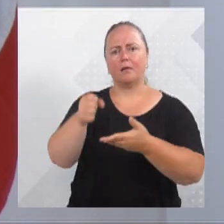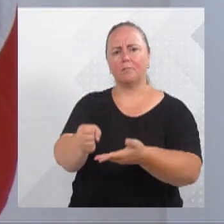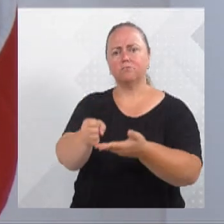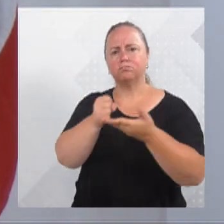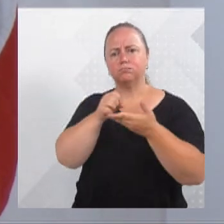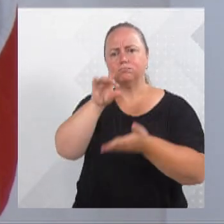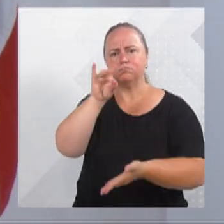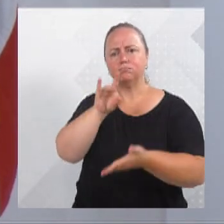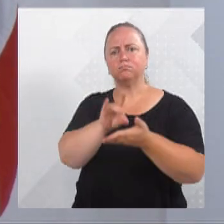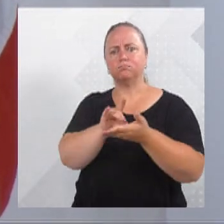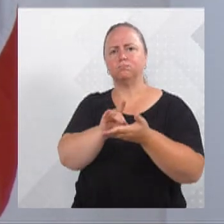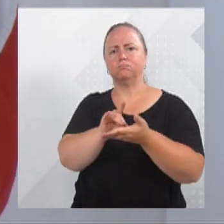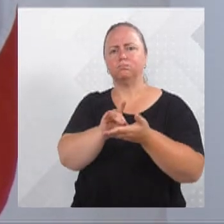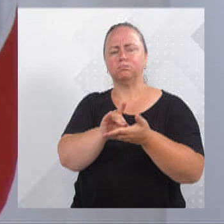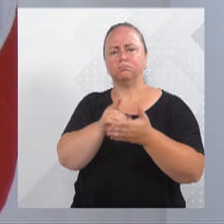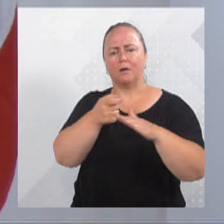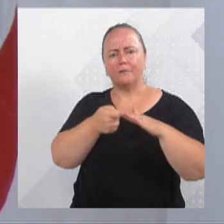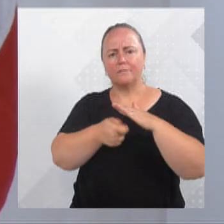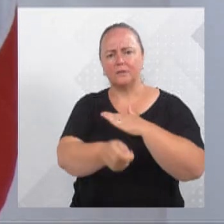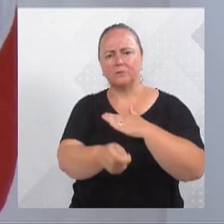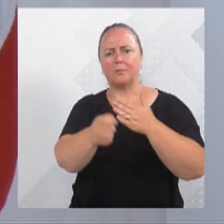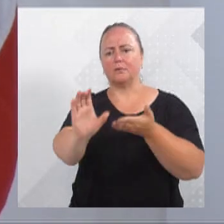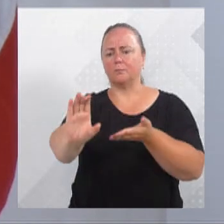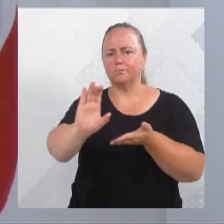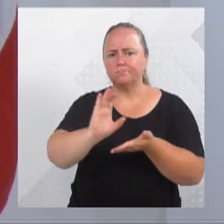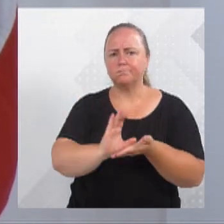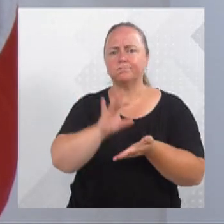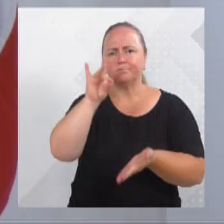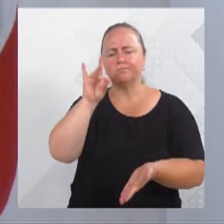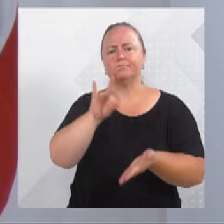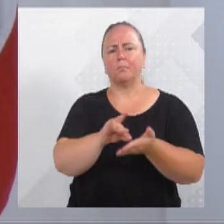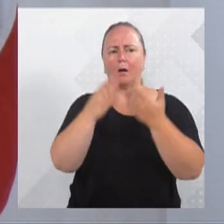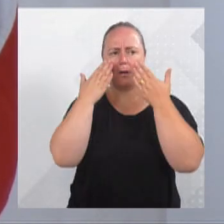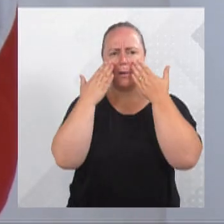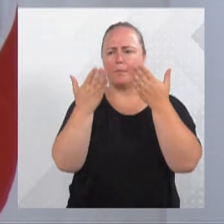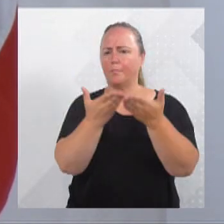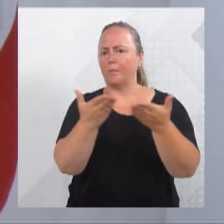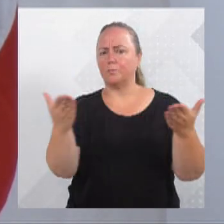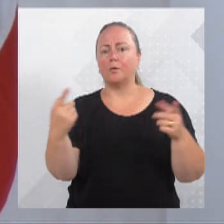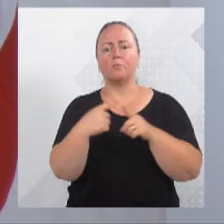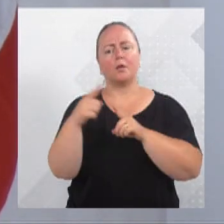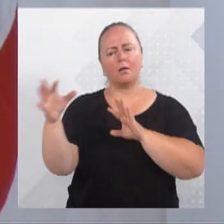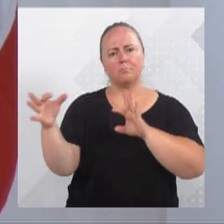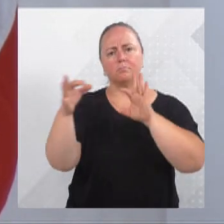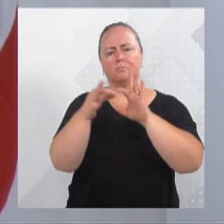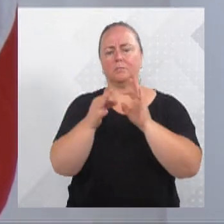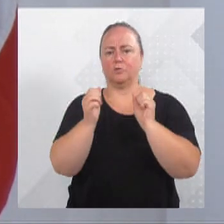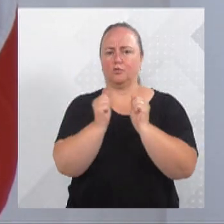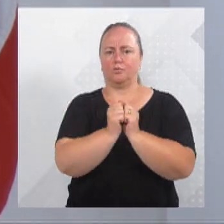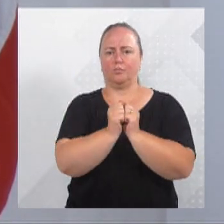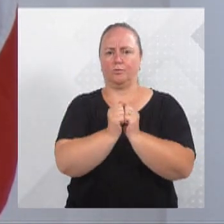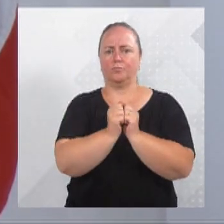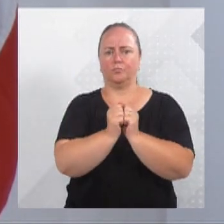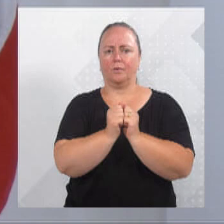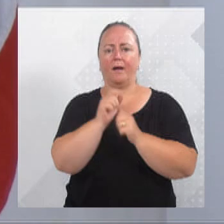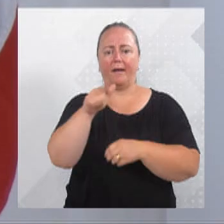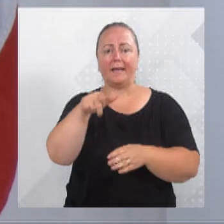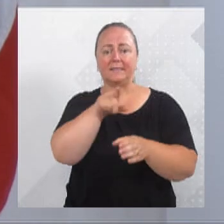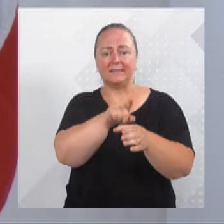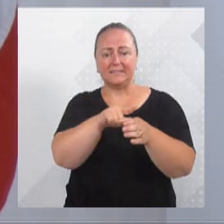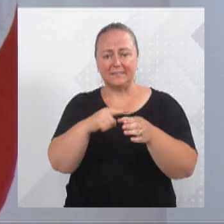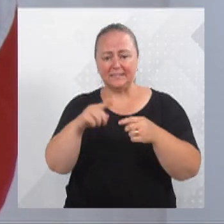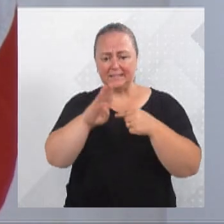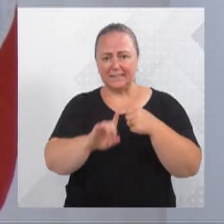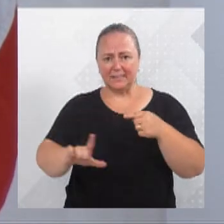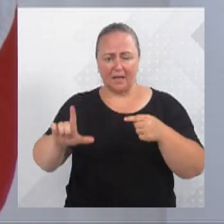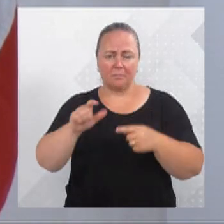recursos aqui, preciso fazer esse reconhecimento de público aqui também pela sua parceria, não com o Blumenau, a cidade, com a Prefeitura,